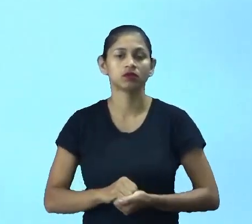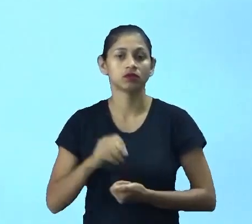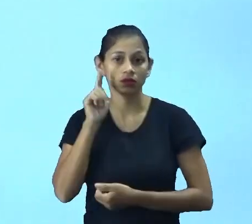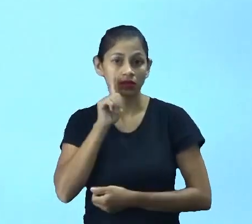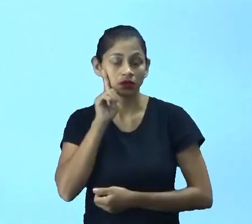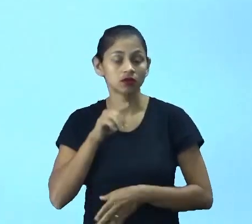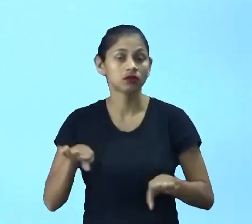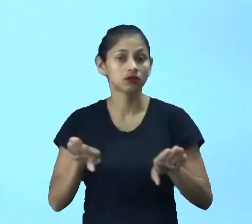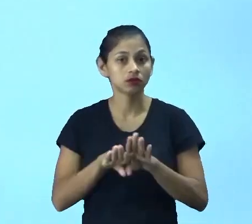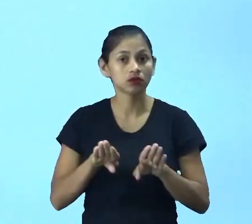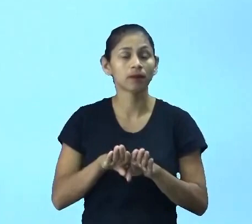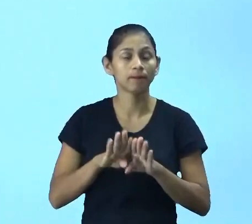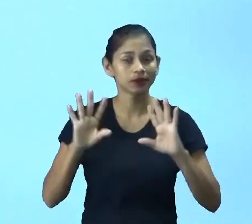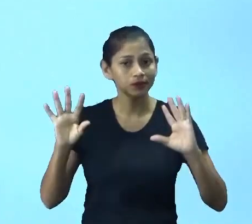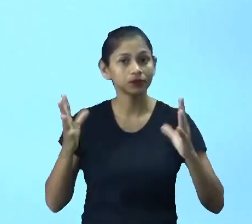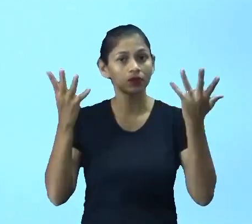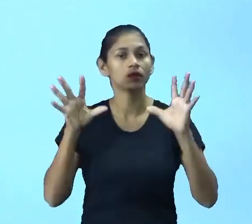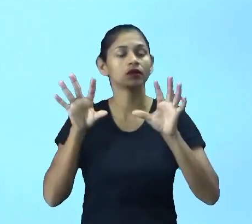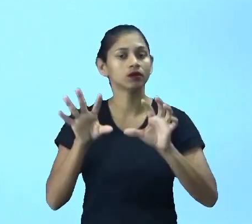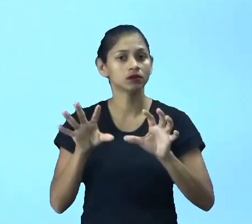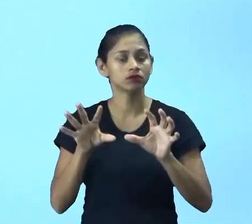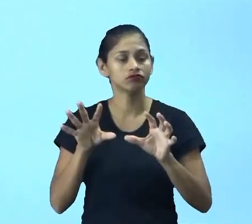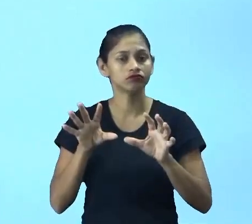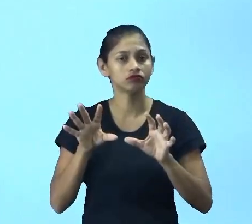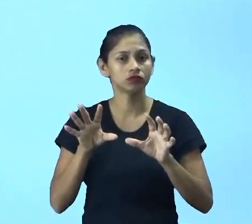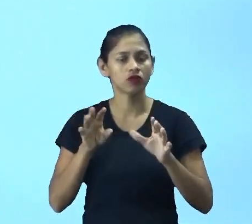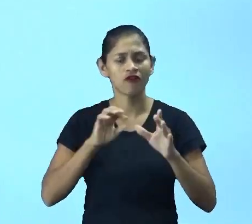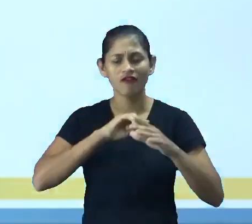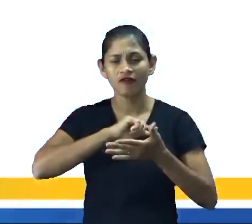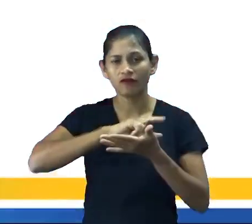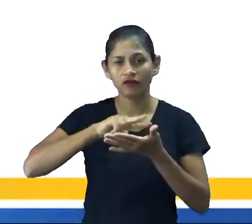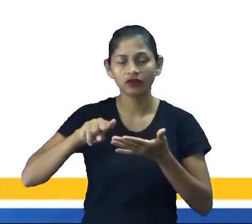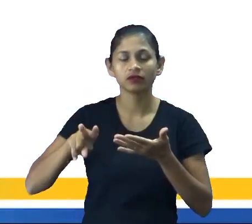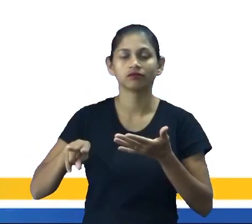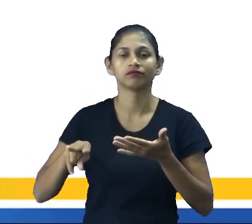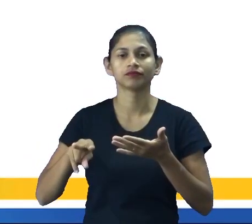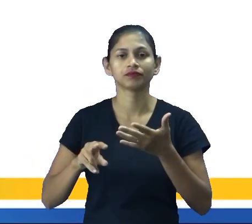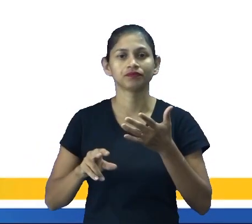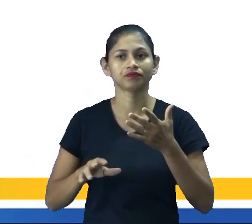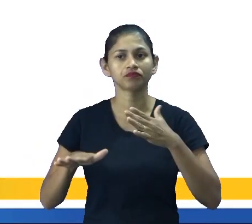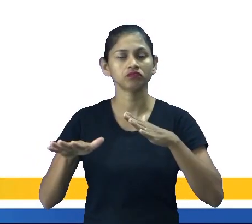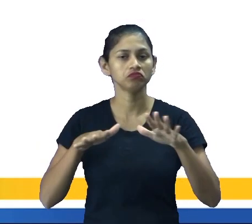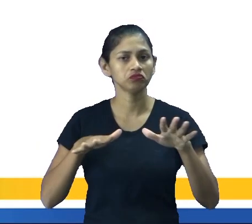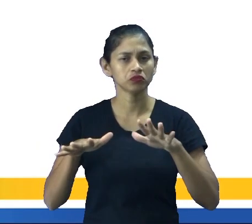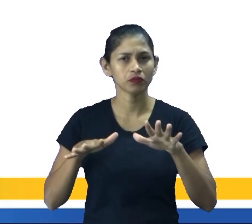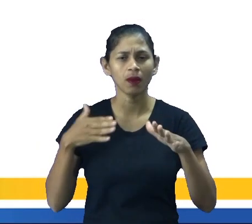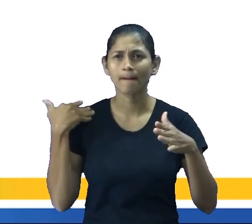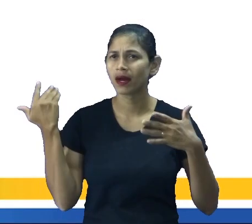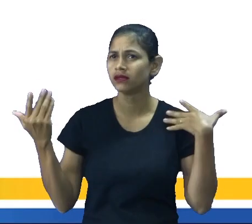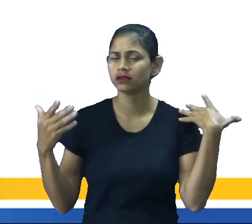comemoram, fazem diversas atividades durante esse dia. Piqueniques,